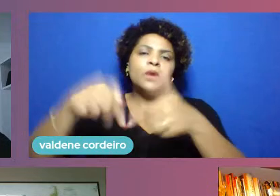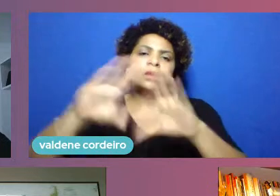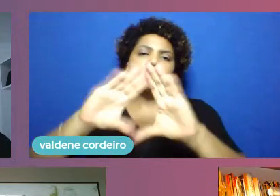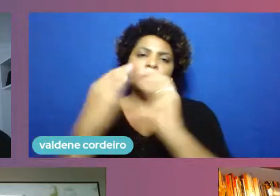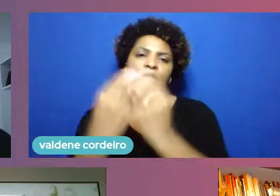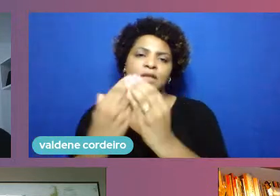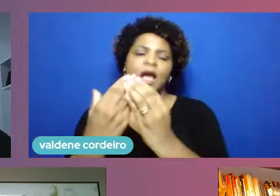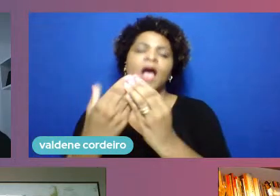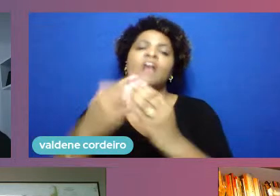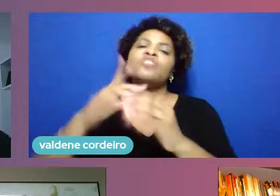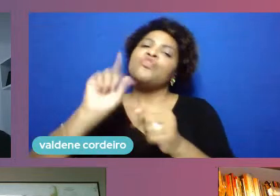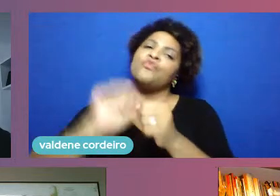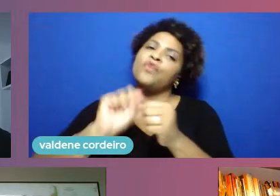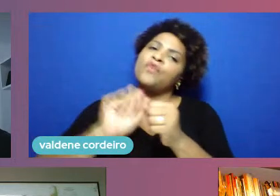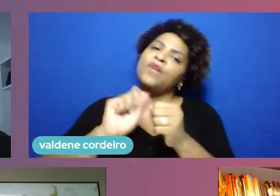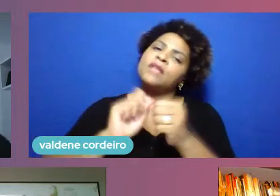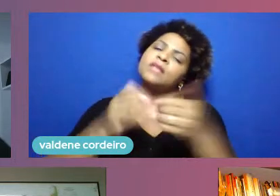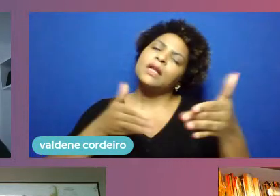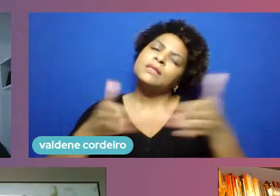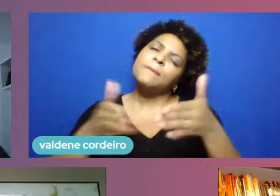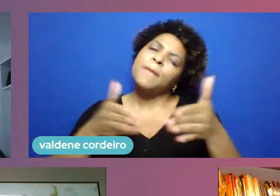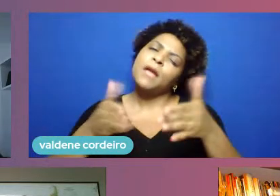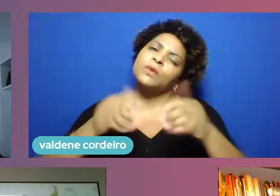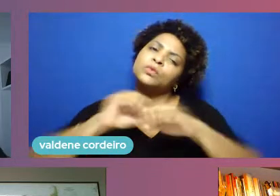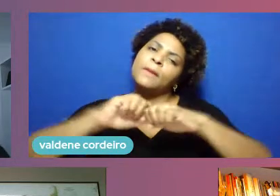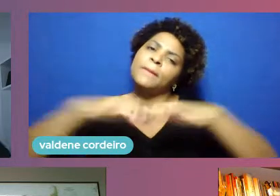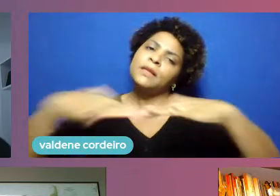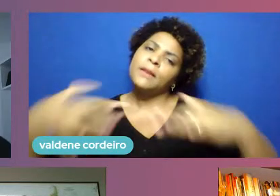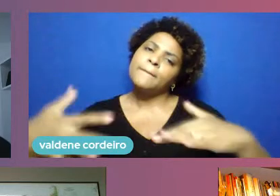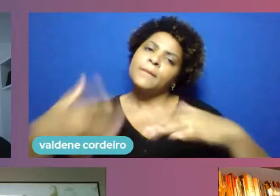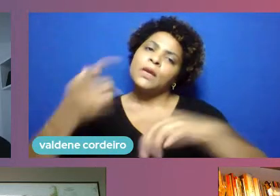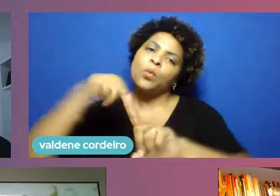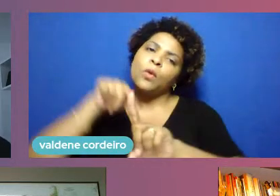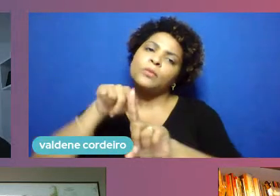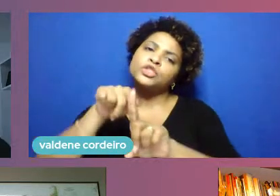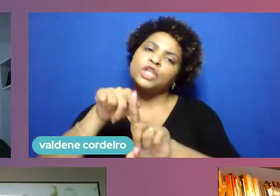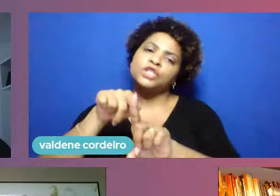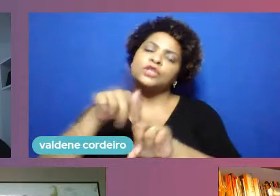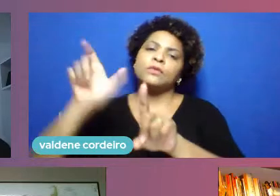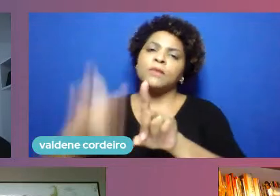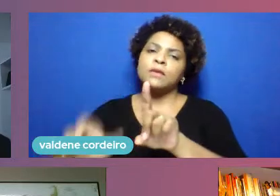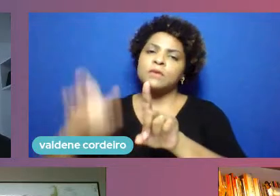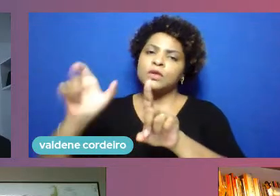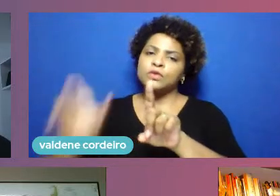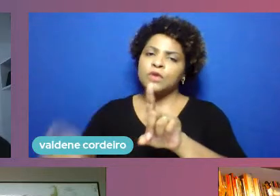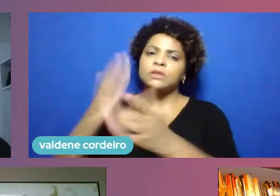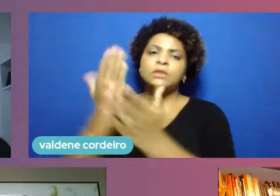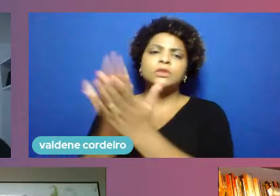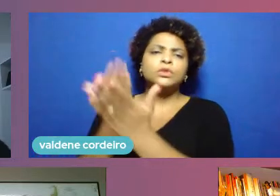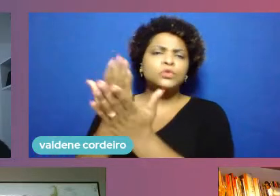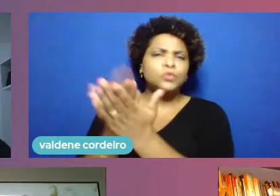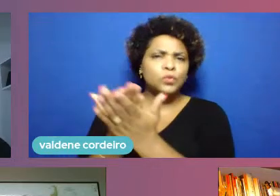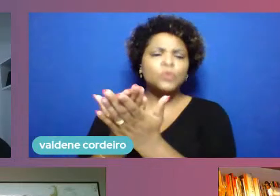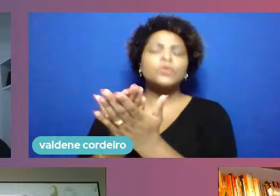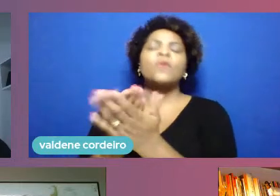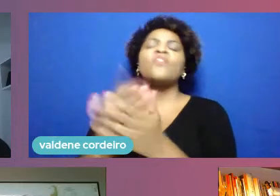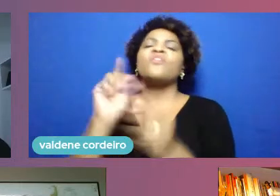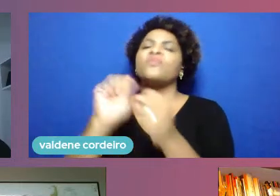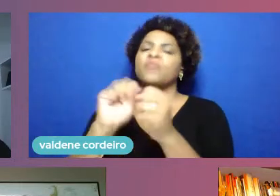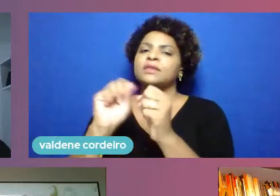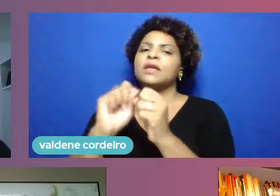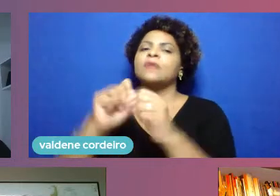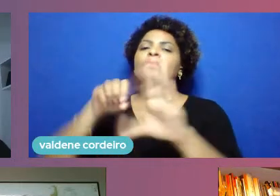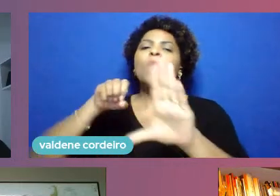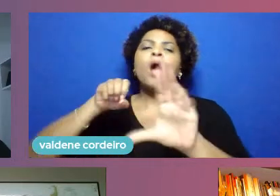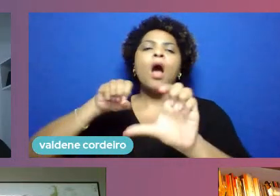período da pandemia, um propósito muito para os estudantes, levando mesmo sem aula, sem saber o que fazer, toda